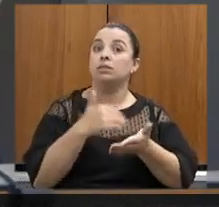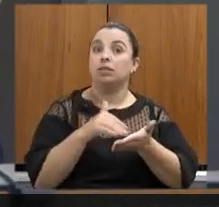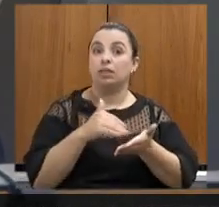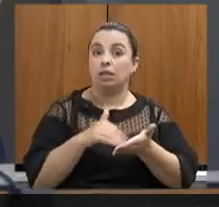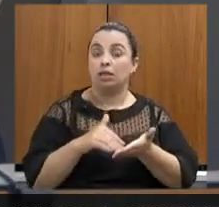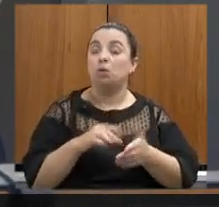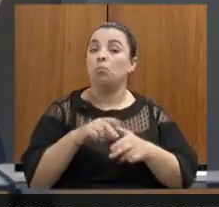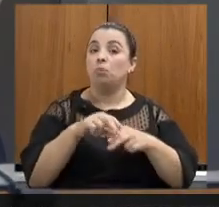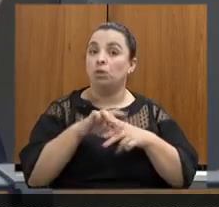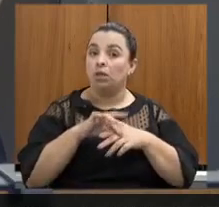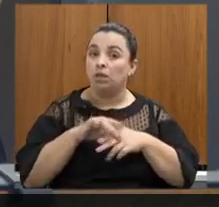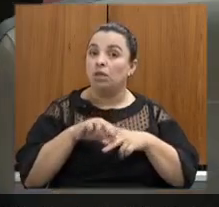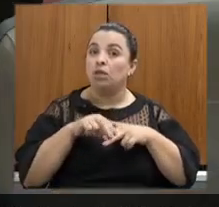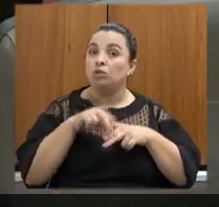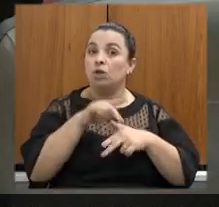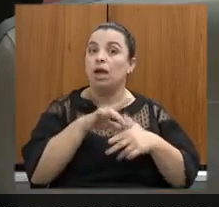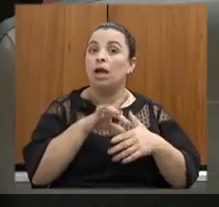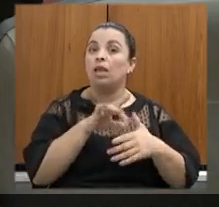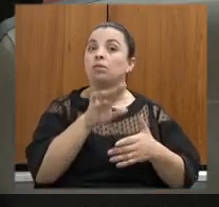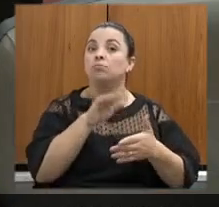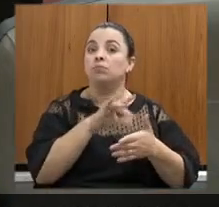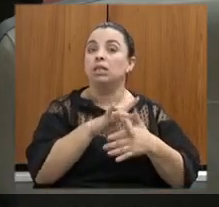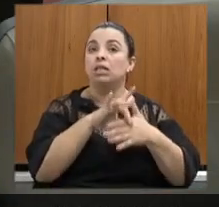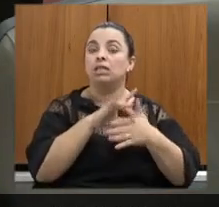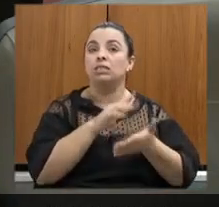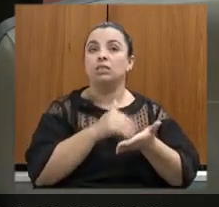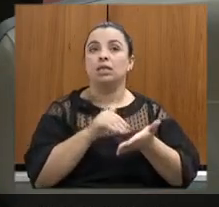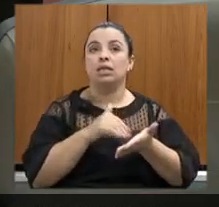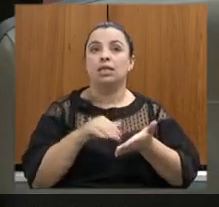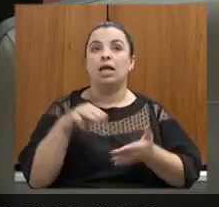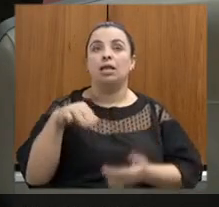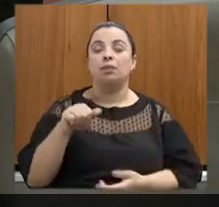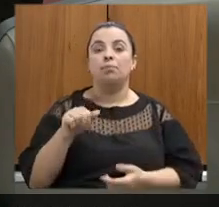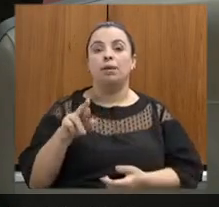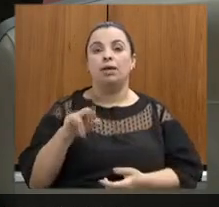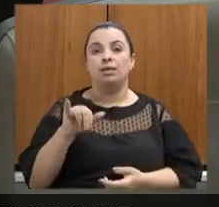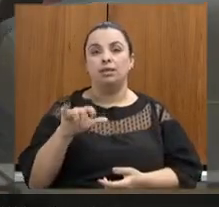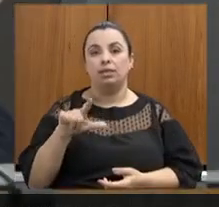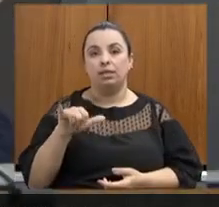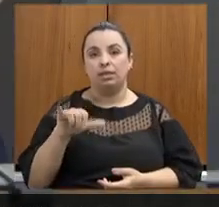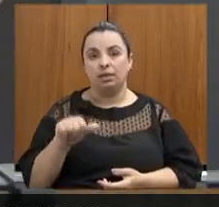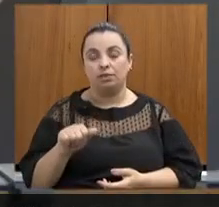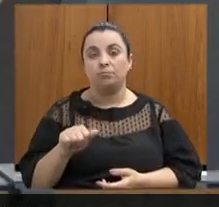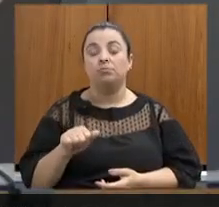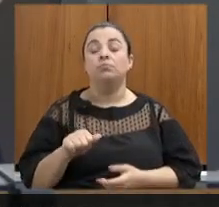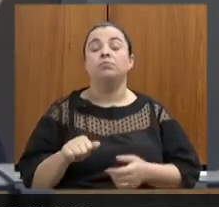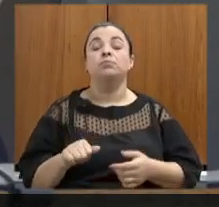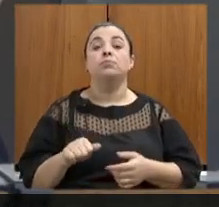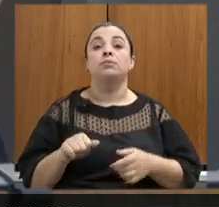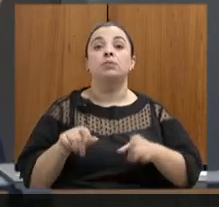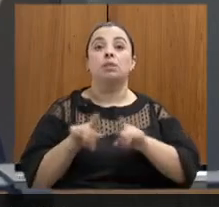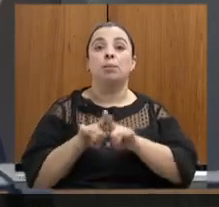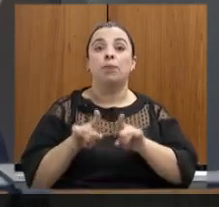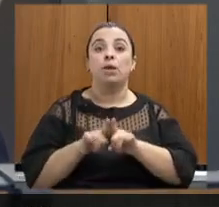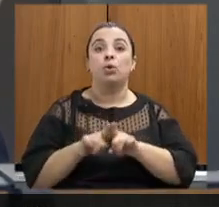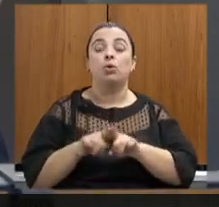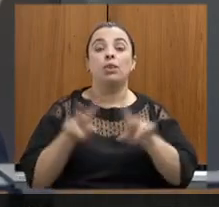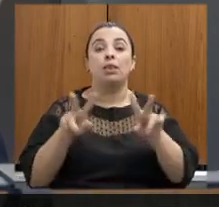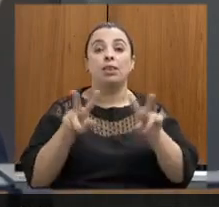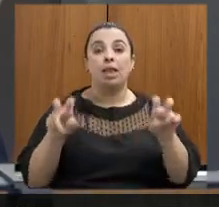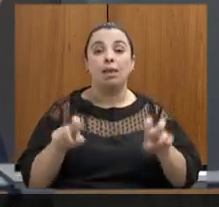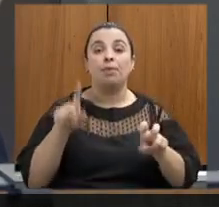nossa secretária Marília ainda mais o assunto aqui que foi tocado sobre essa licença ambiental